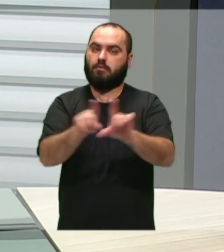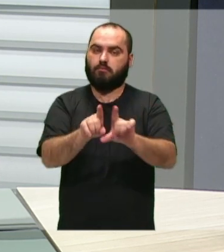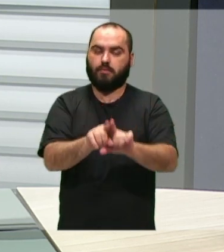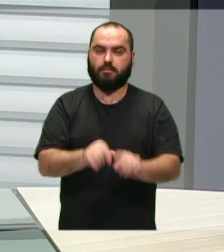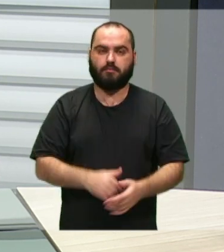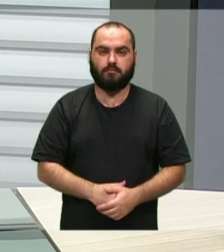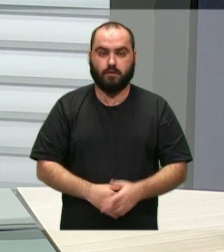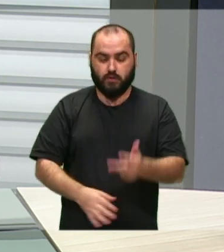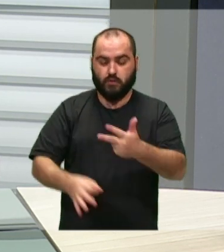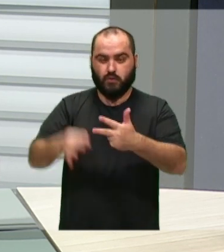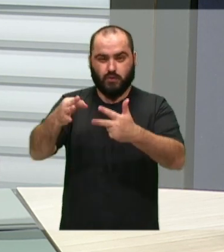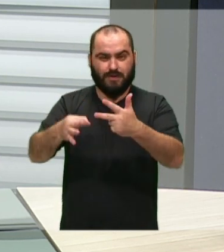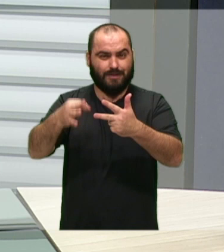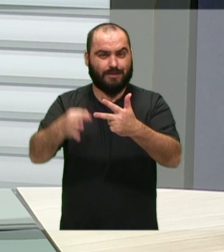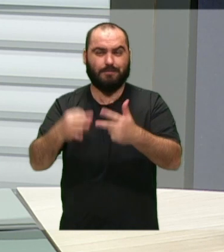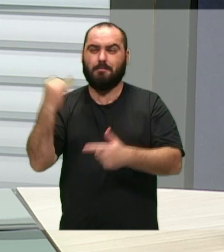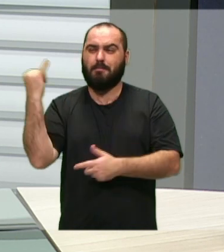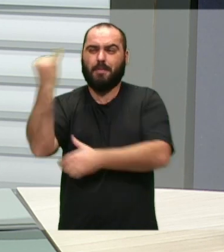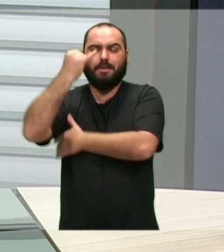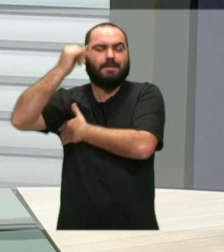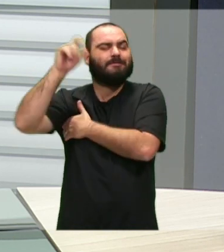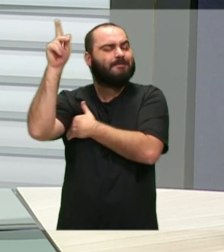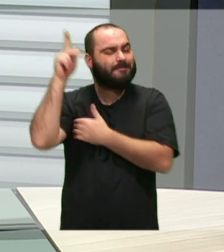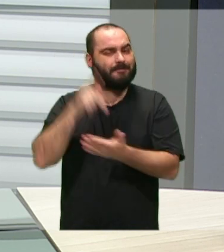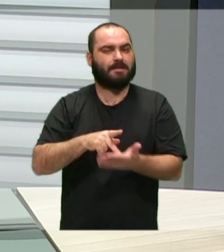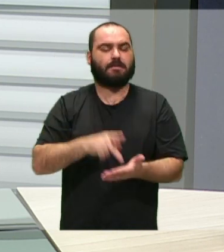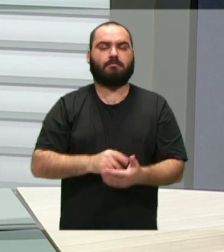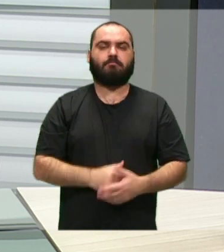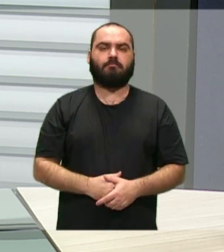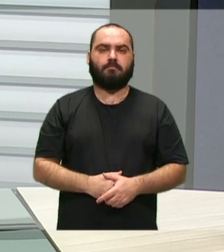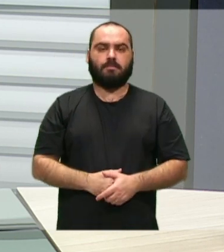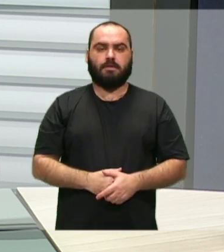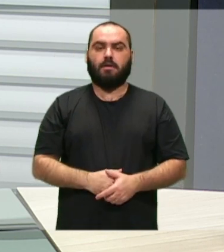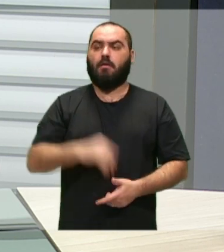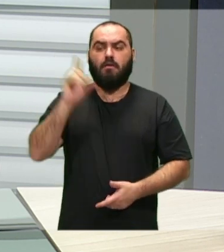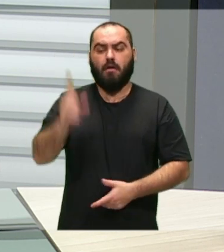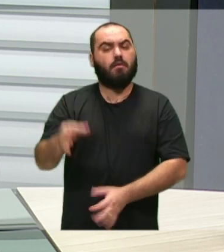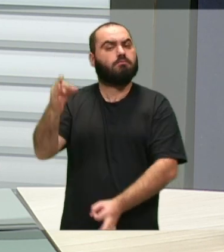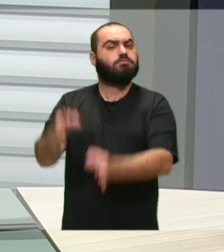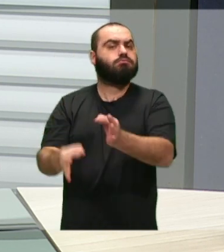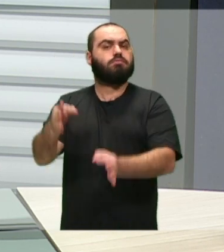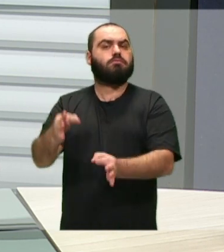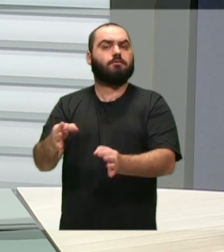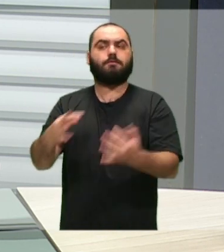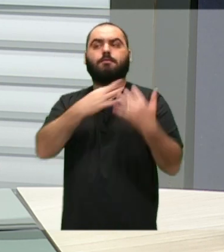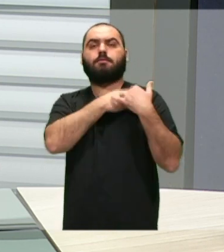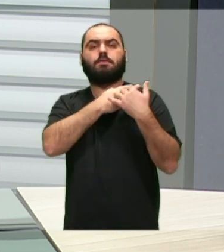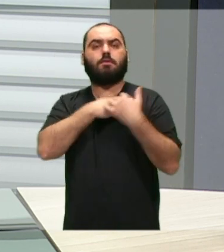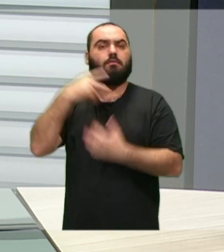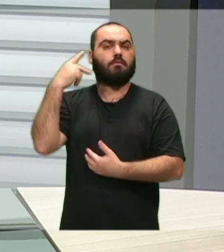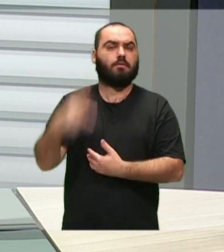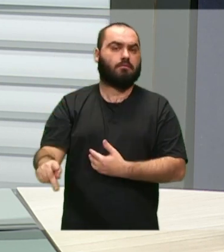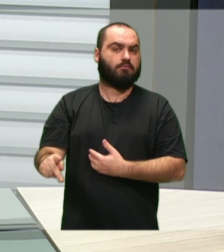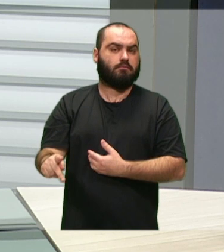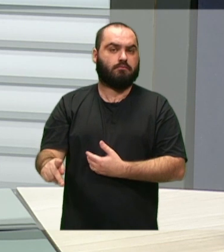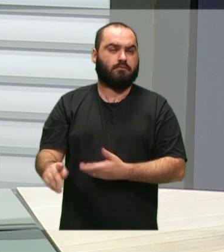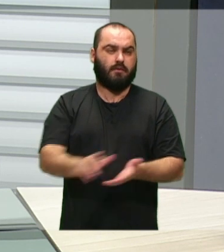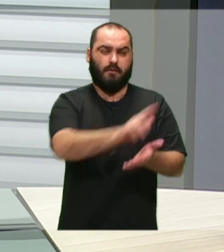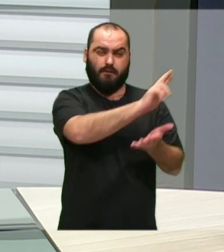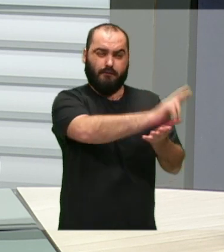Judiciário, ele tem um papel muito importante, que, de fato, ele é, de maneira singela, é julgar. O Judiciário, ele tem atuação em várias